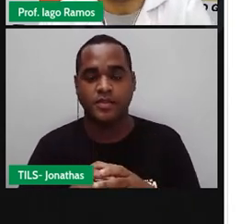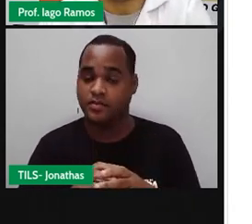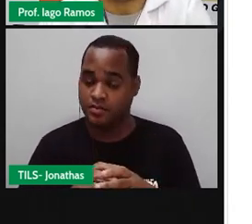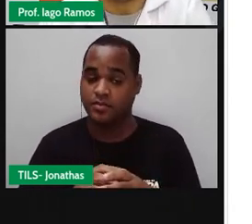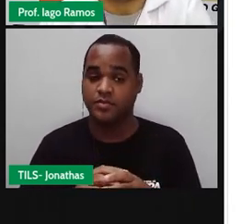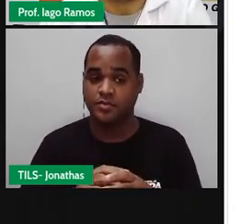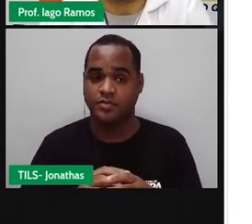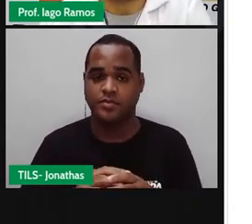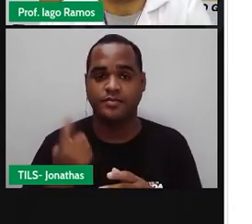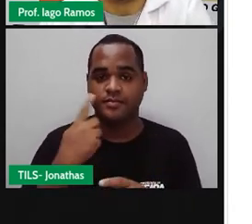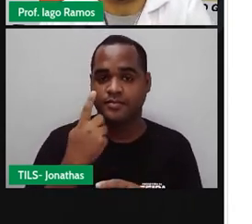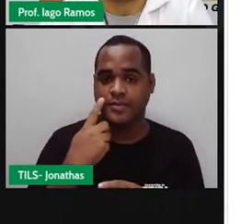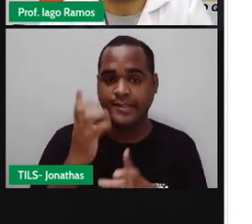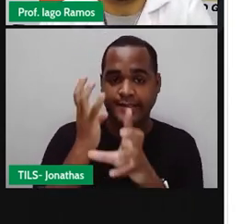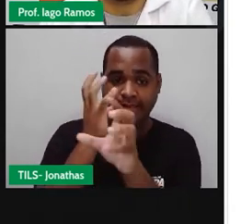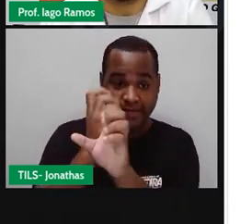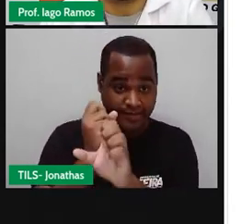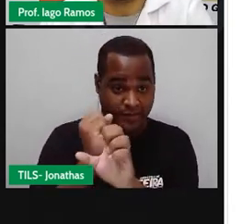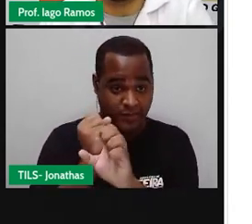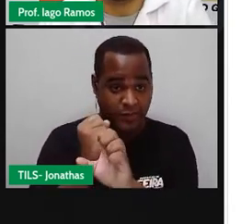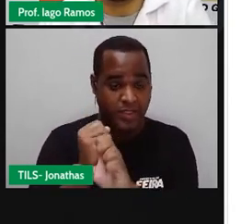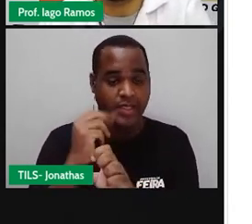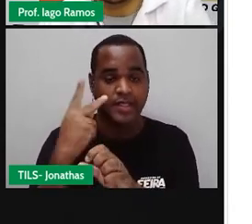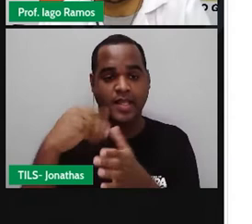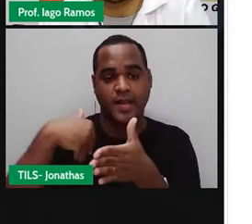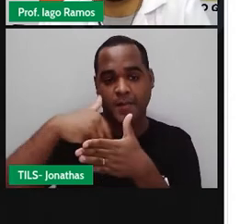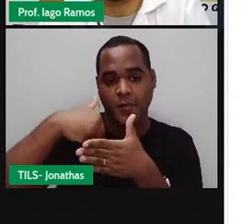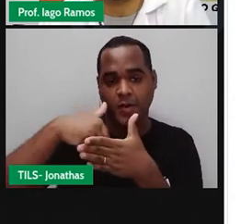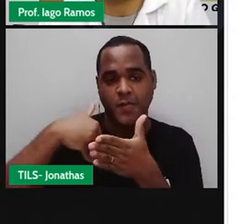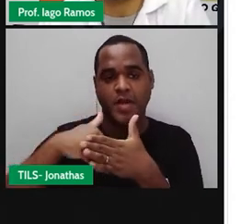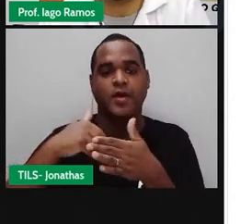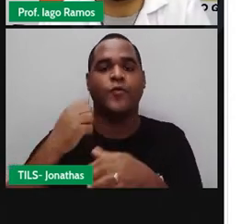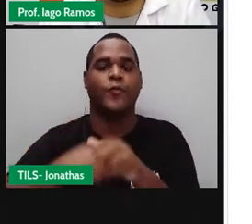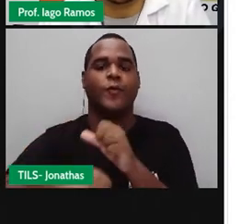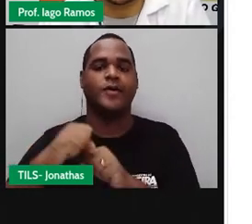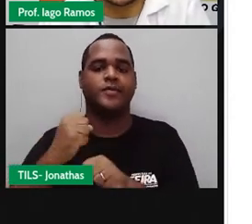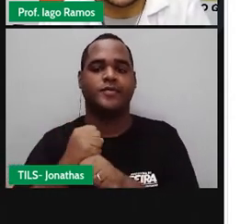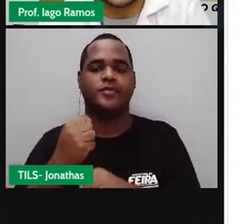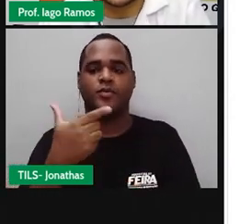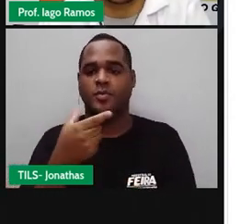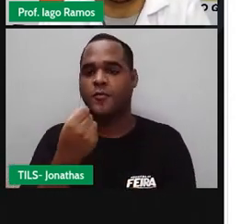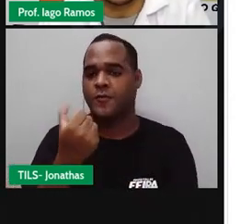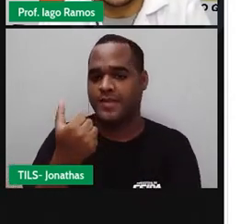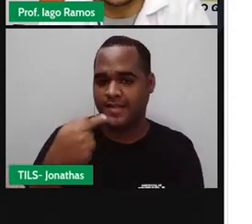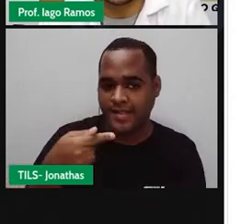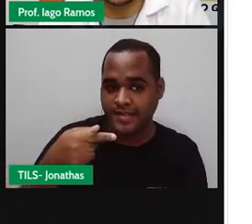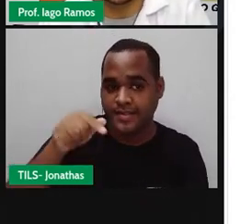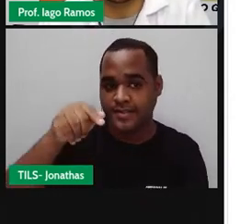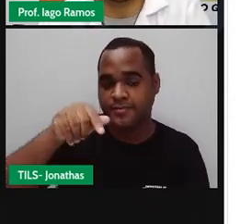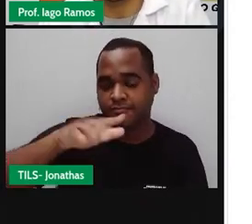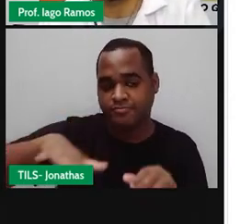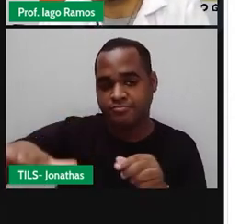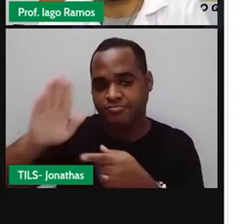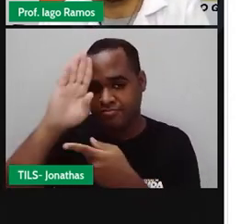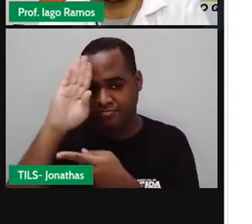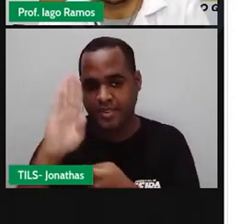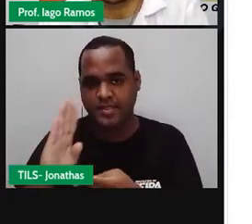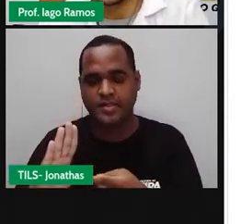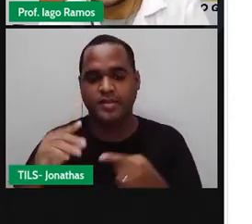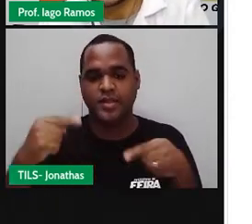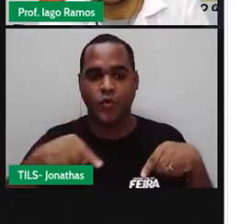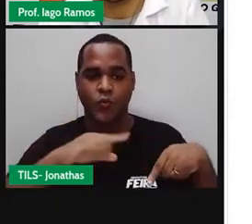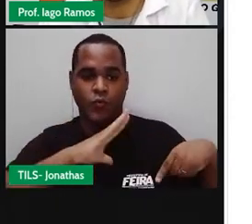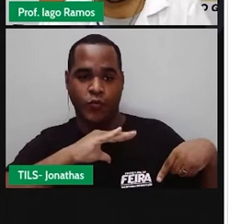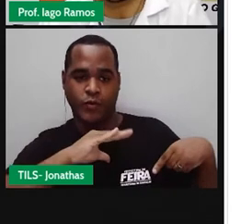aqui a situação de saldo de gols do Campeonato Brasileiro do ano de 2017. Existem aqui dois times, o